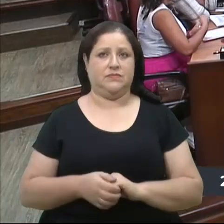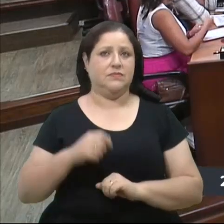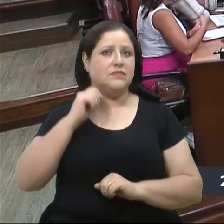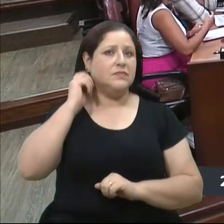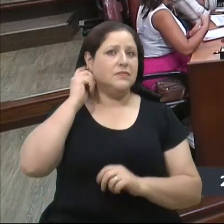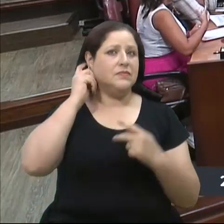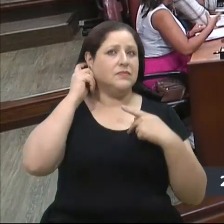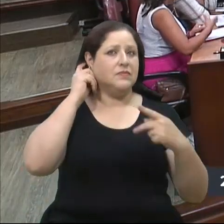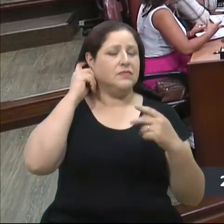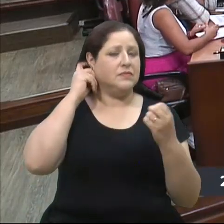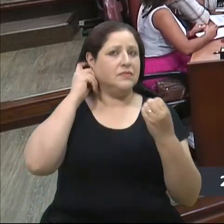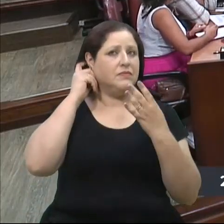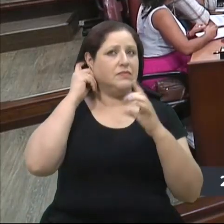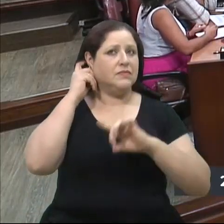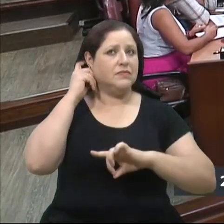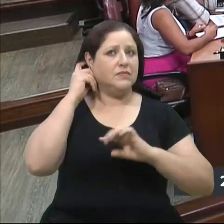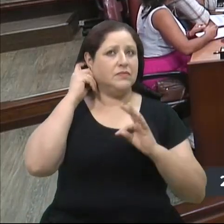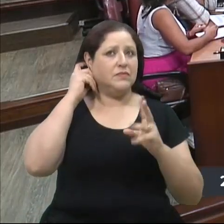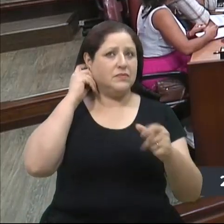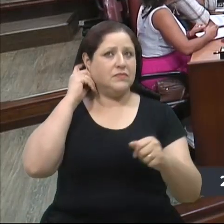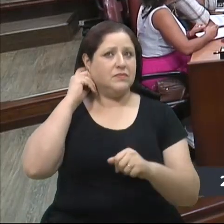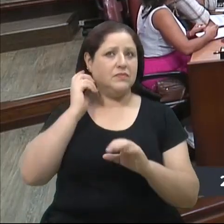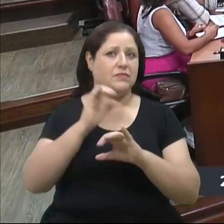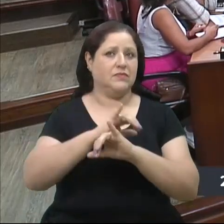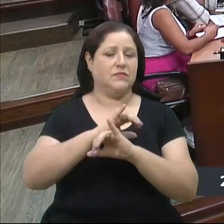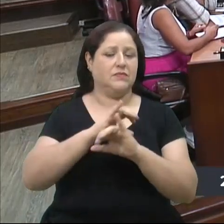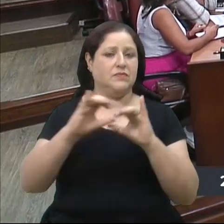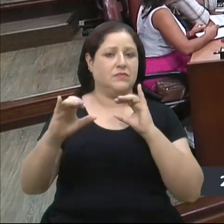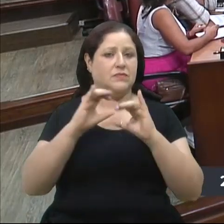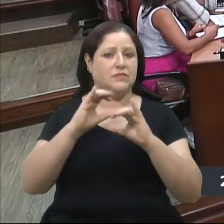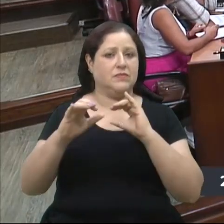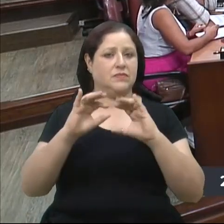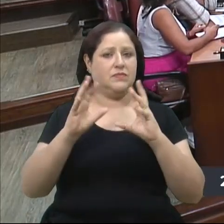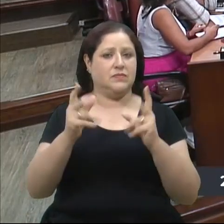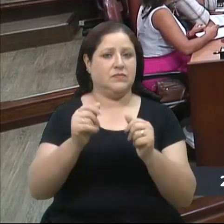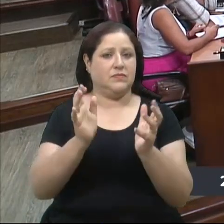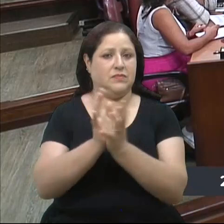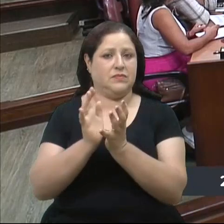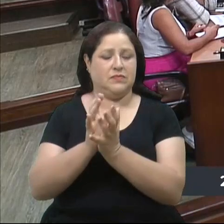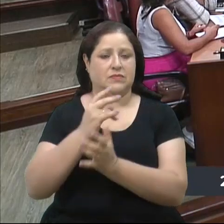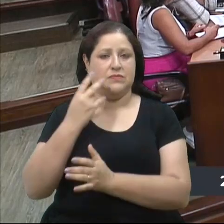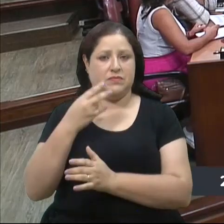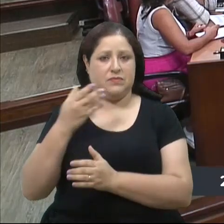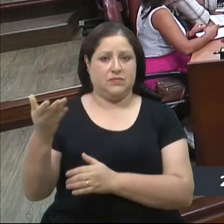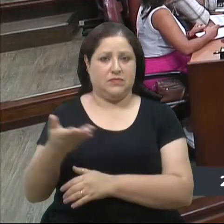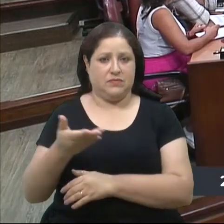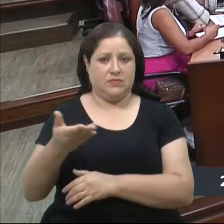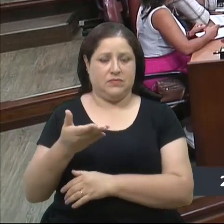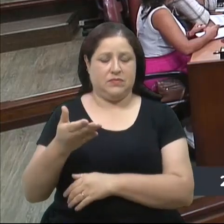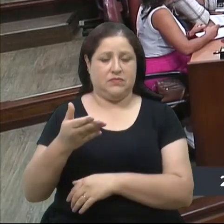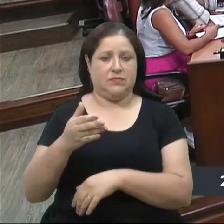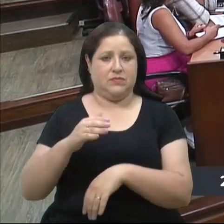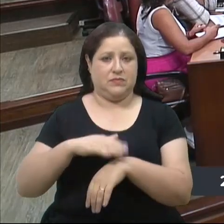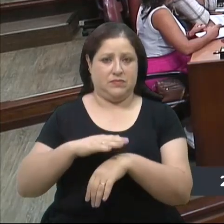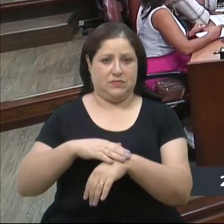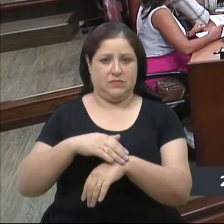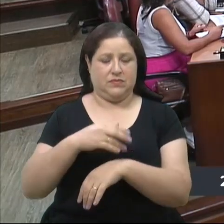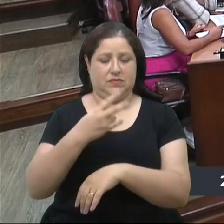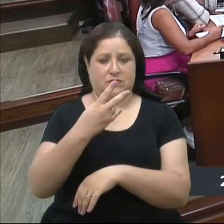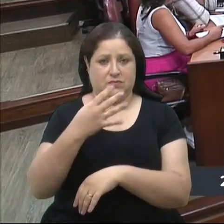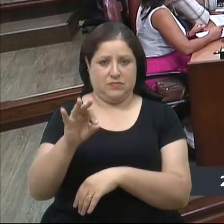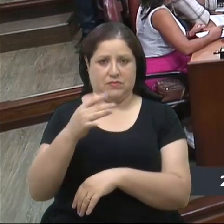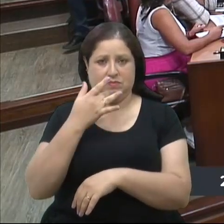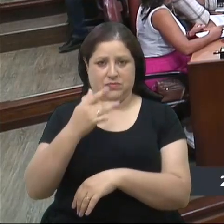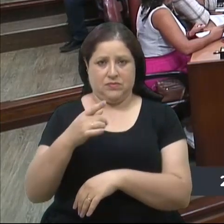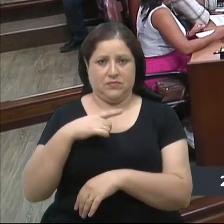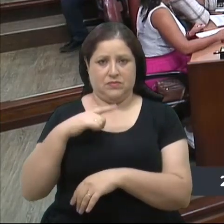Bom dia a todos, quero comunicar a todos os meus colegas vereadores que hoje, às duas da tarde, às 14 horas, tinha